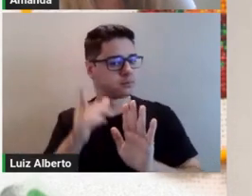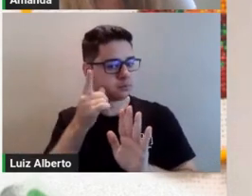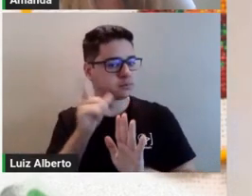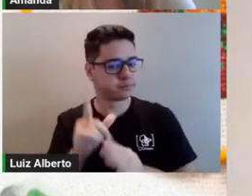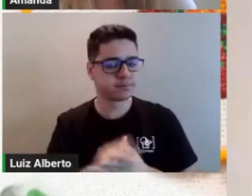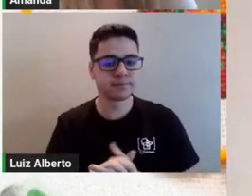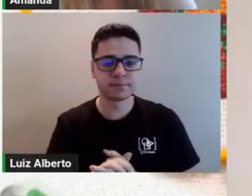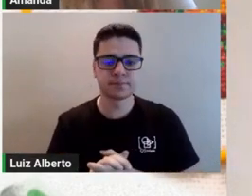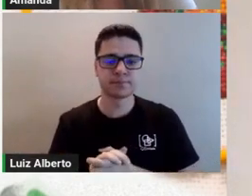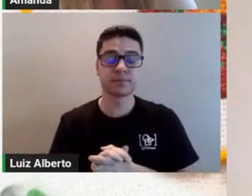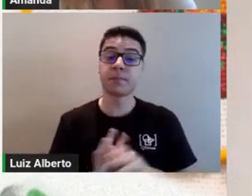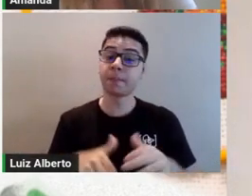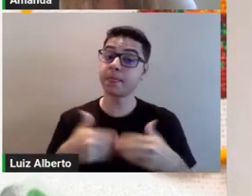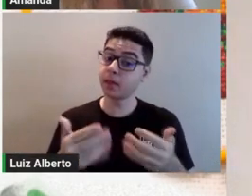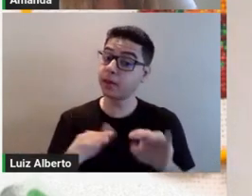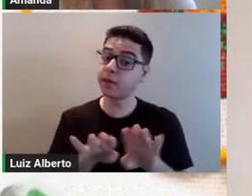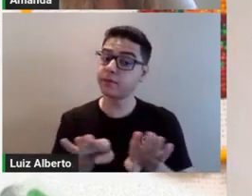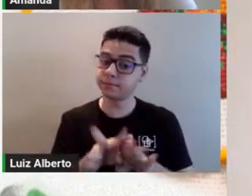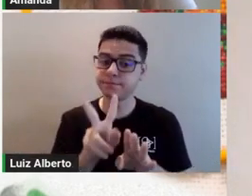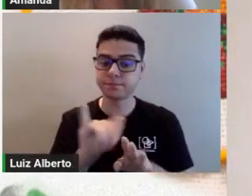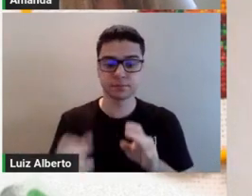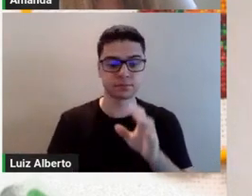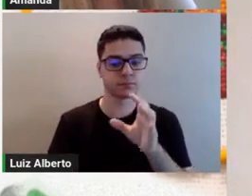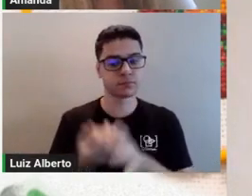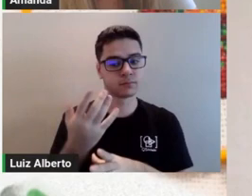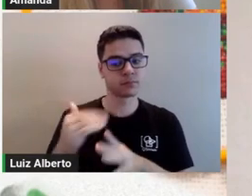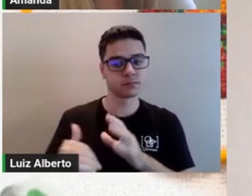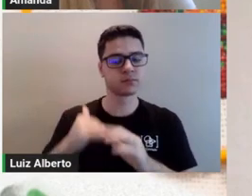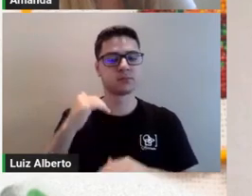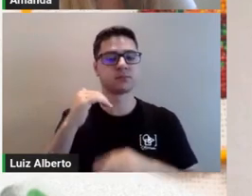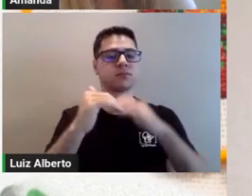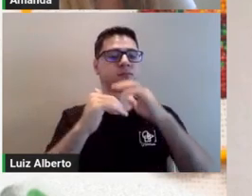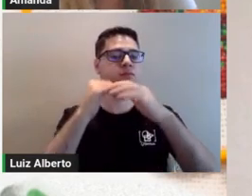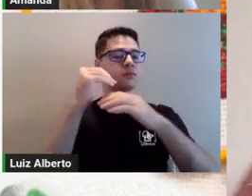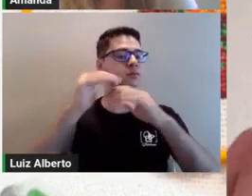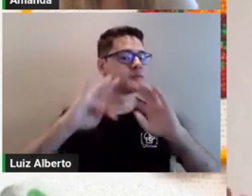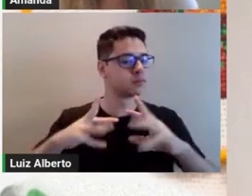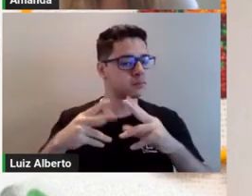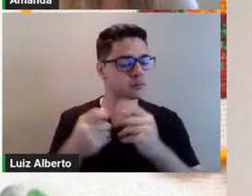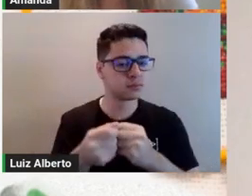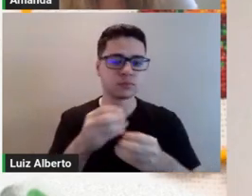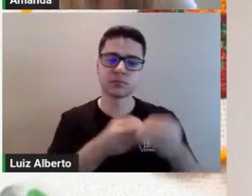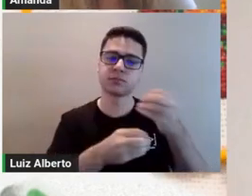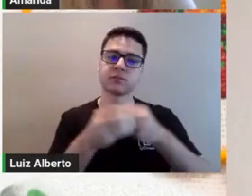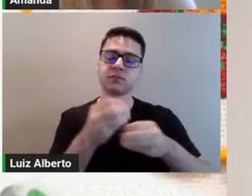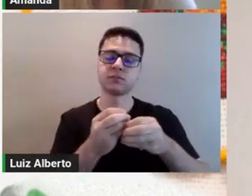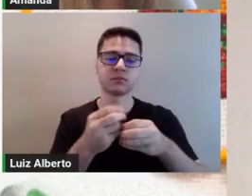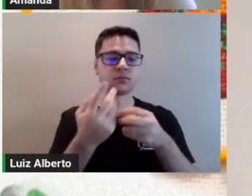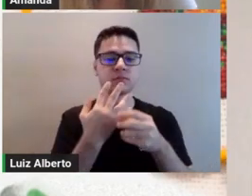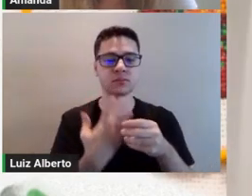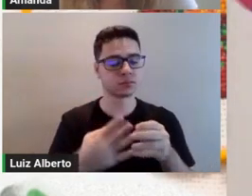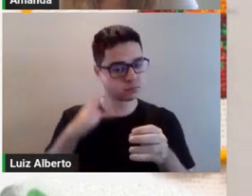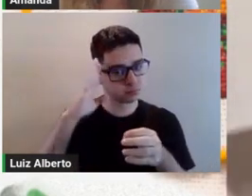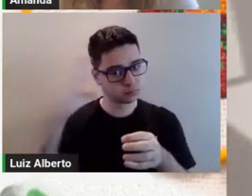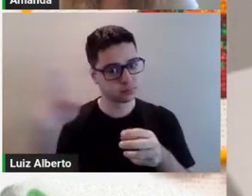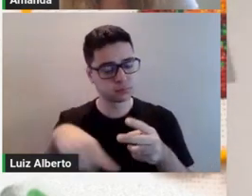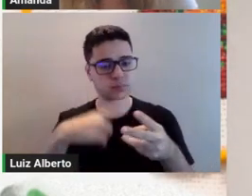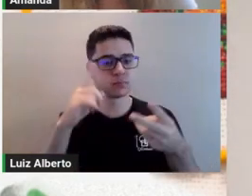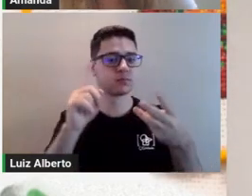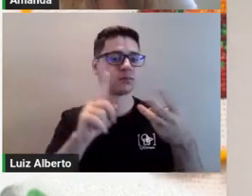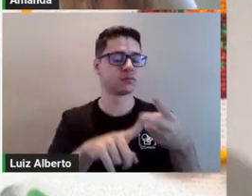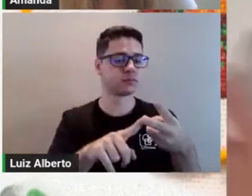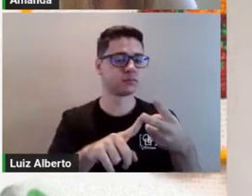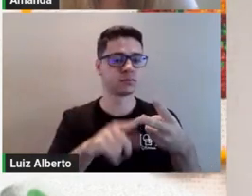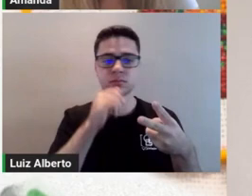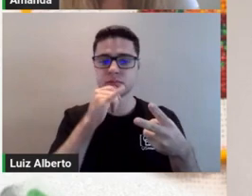E, dessa forma, a gente vai construindo todos os tons. Misturando as primárias com as secundárias, nós vamos tendo as terciárias